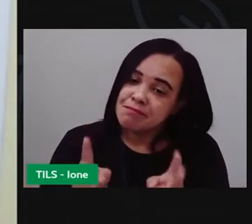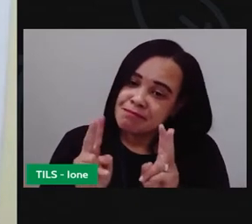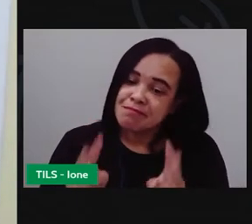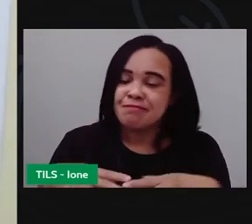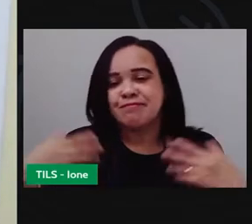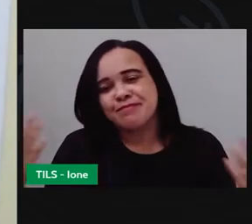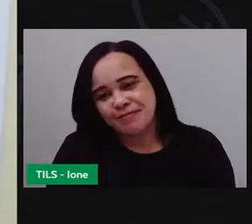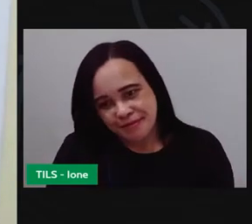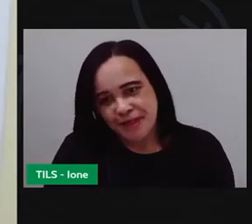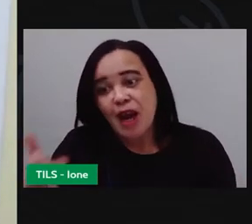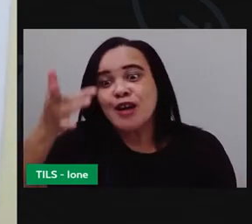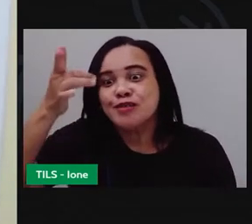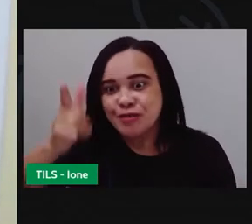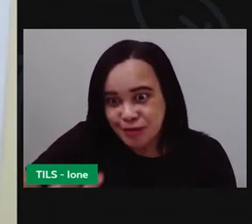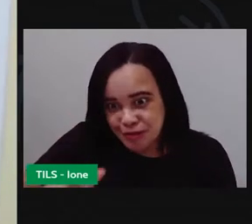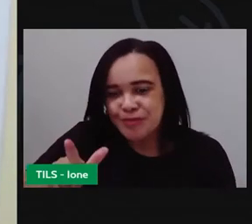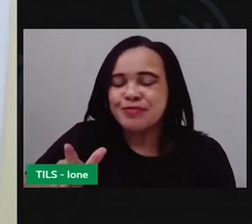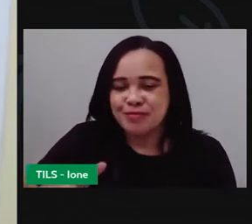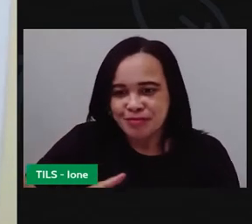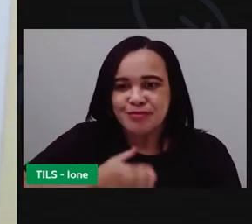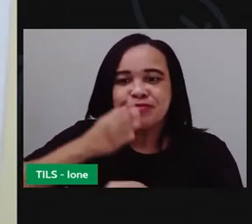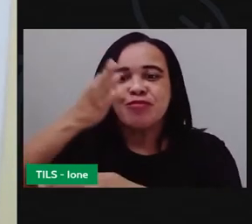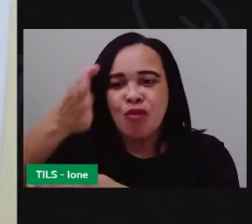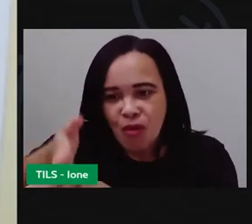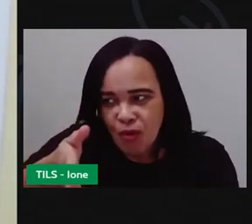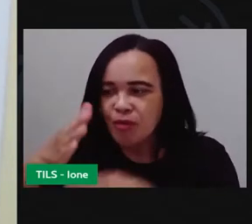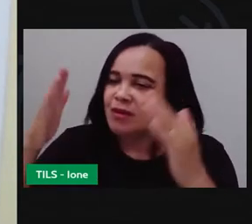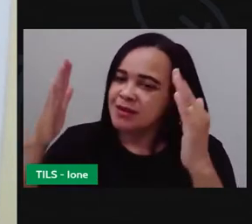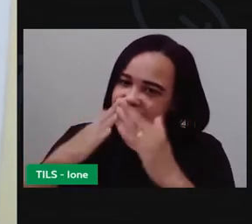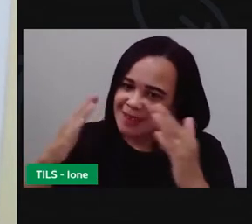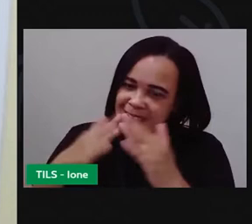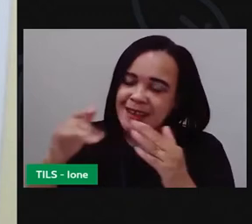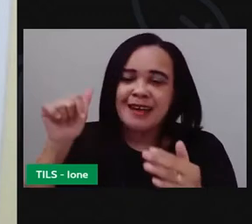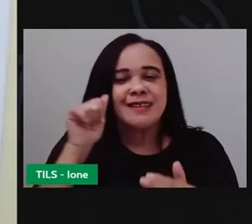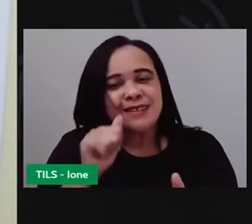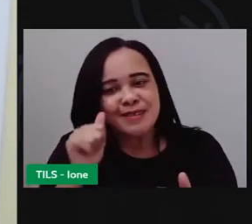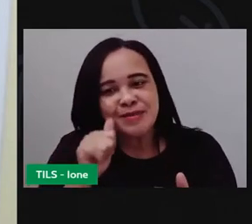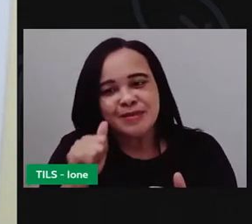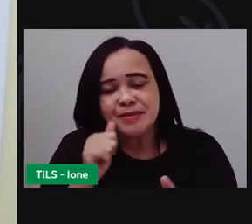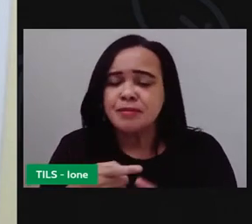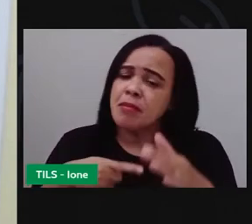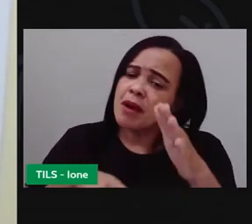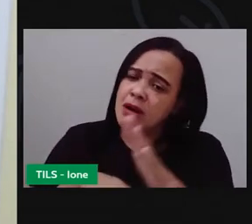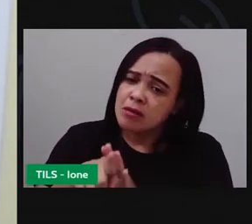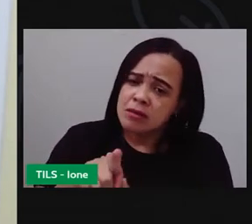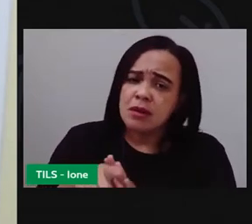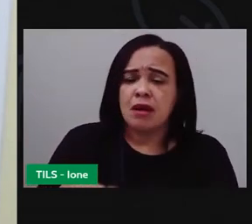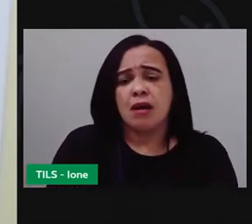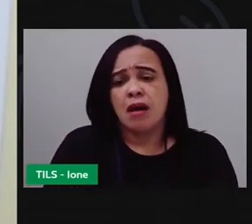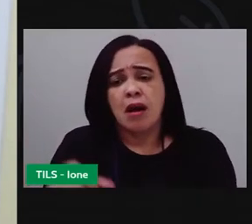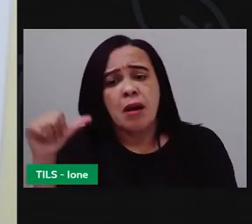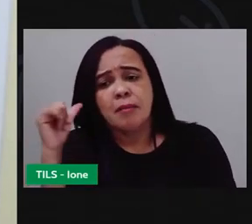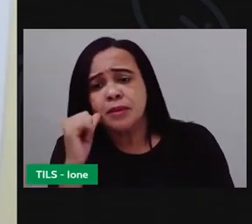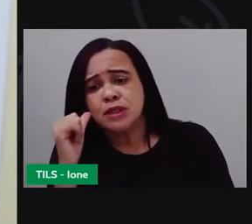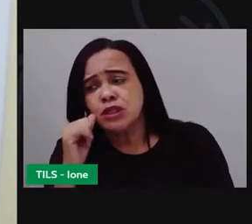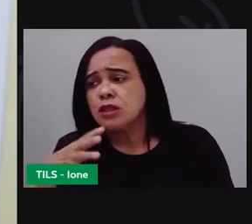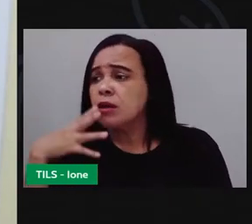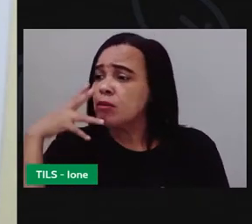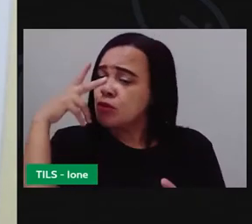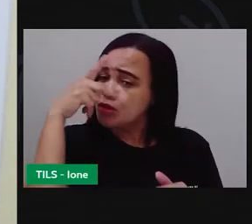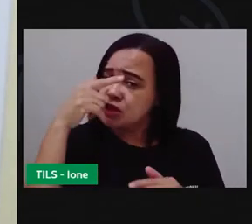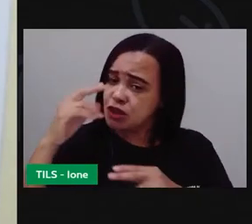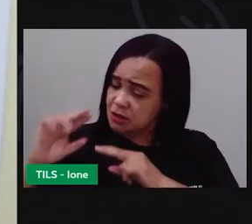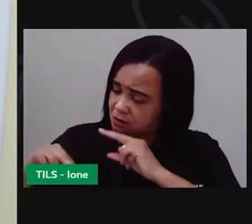Então, mais uma vez, ele foi lá na casa da menina perguntar... Menina